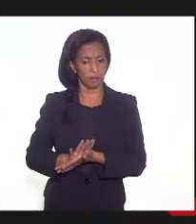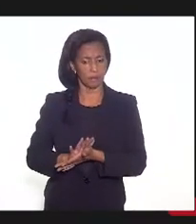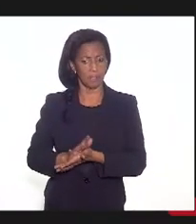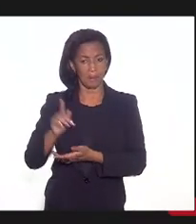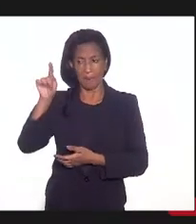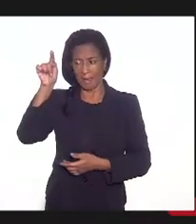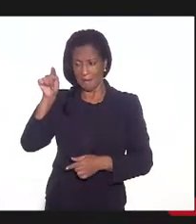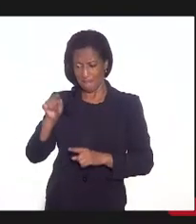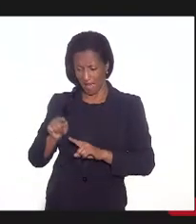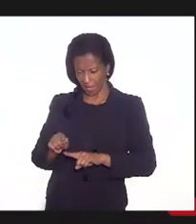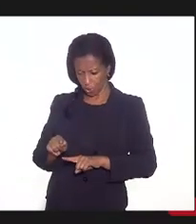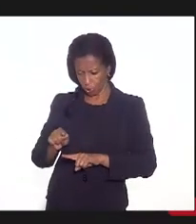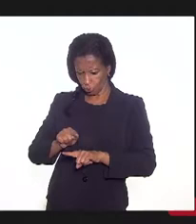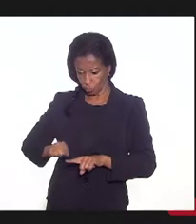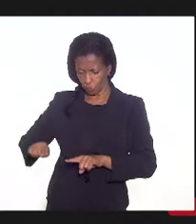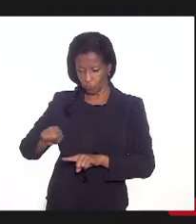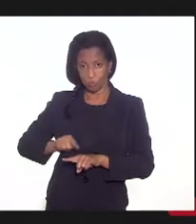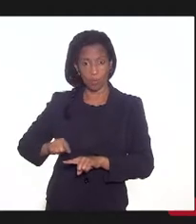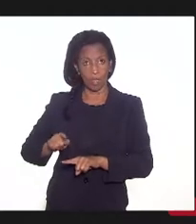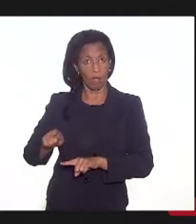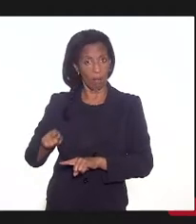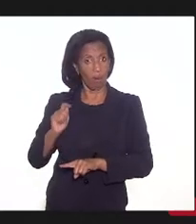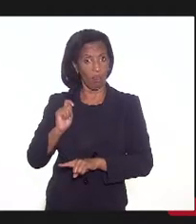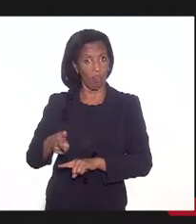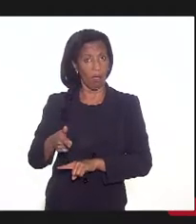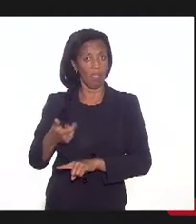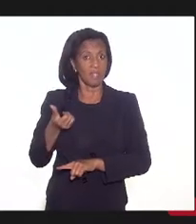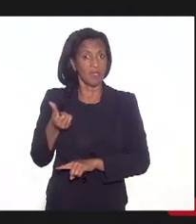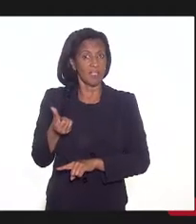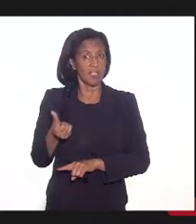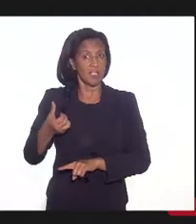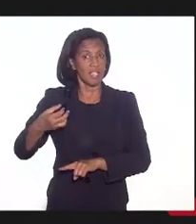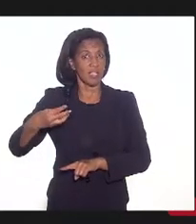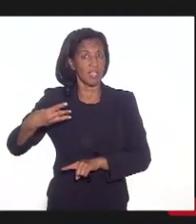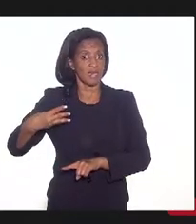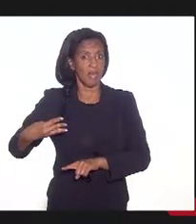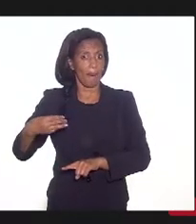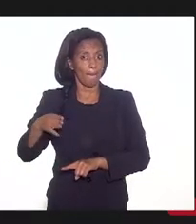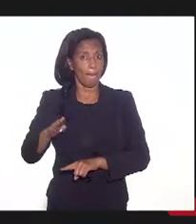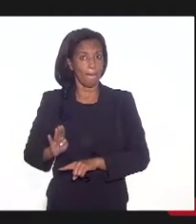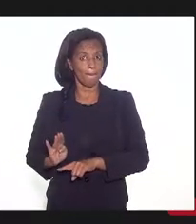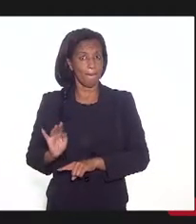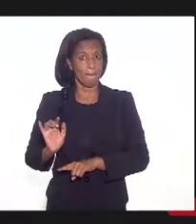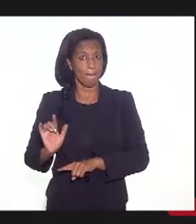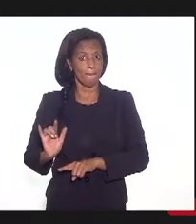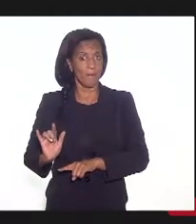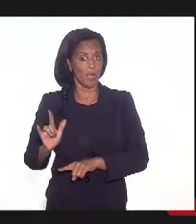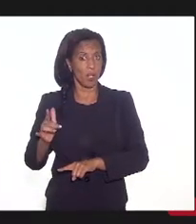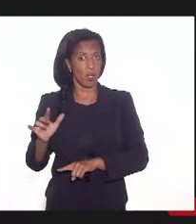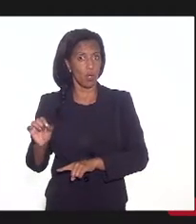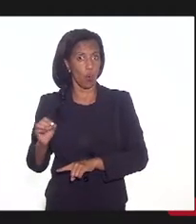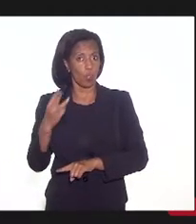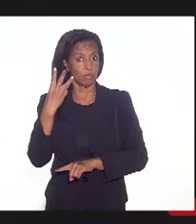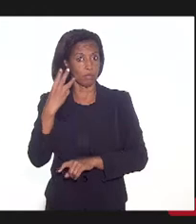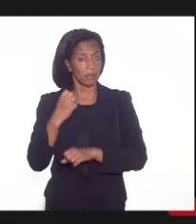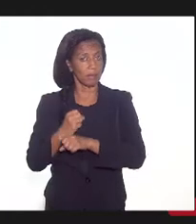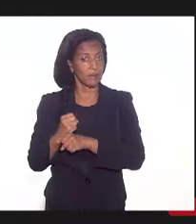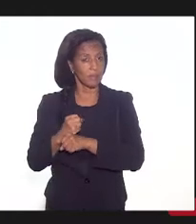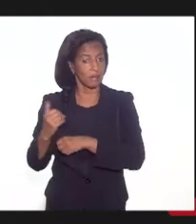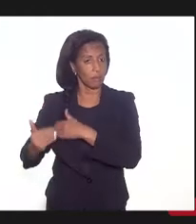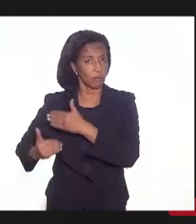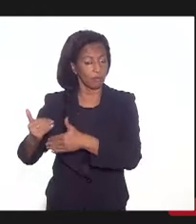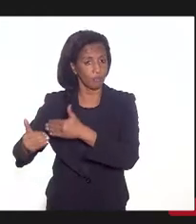vocês percebam que isso custaria aos cofres públicos 63 bi nos próximos três anos,